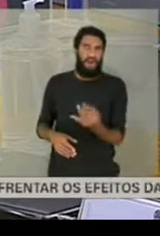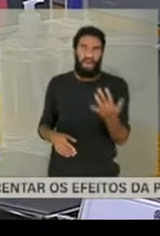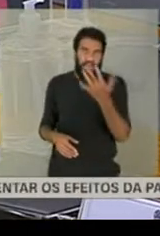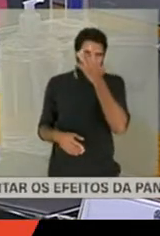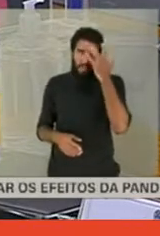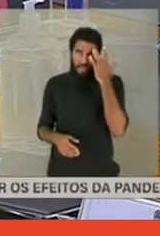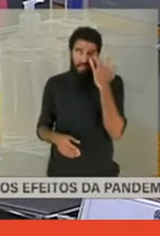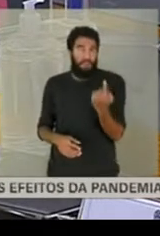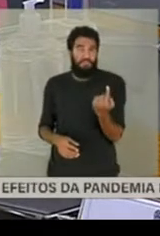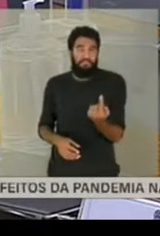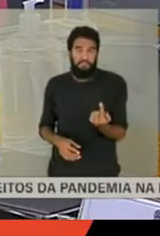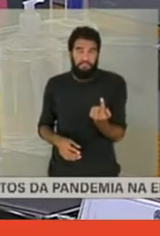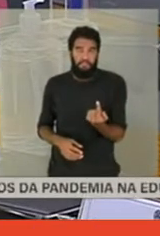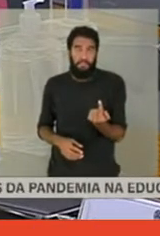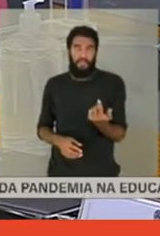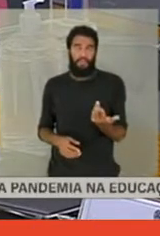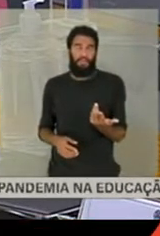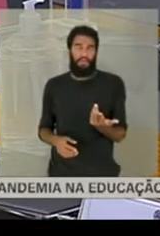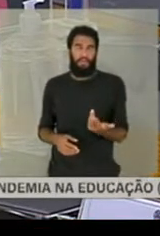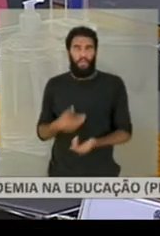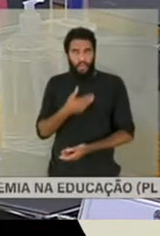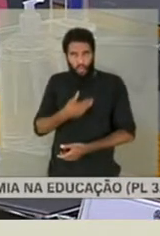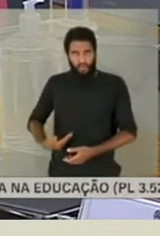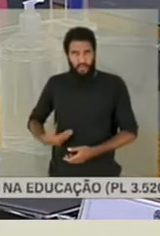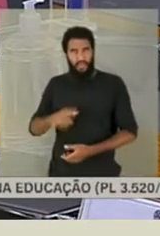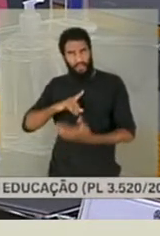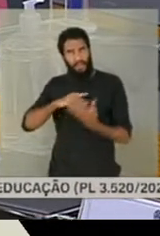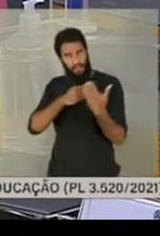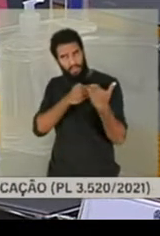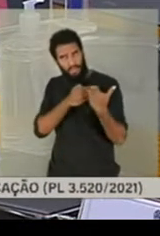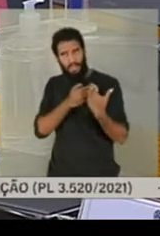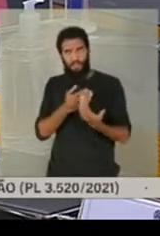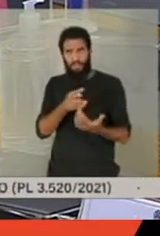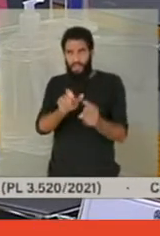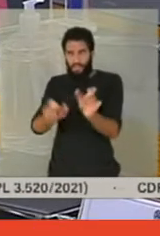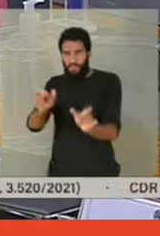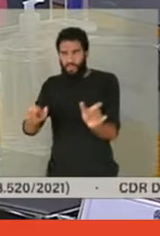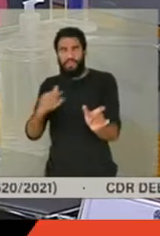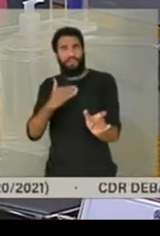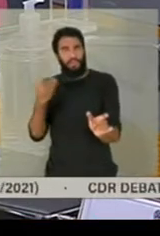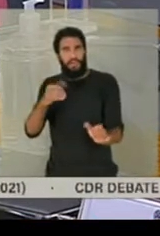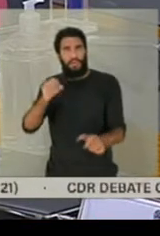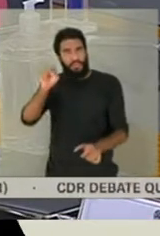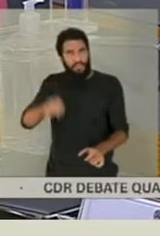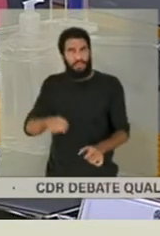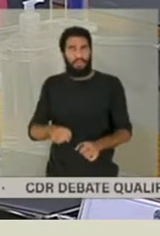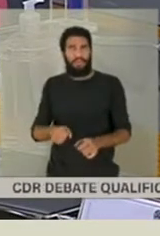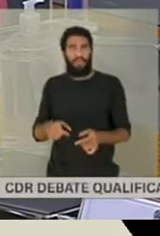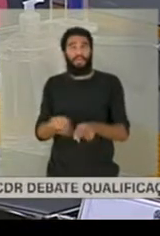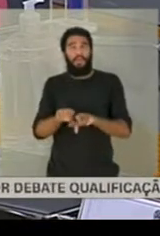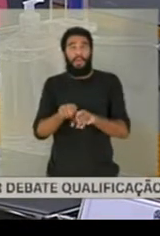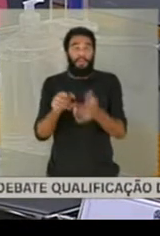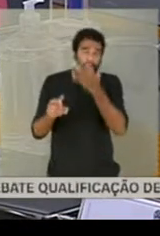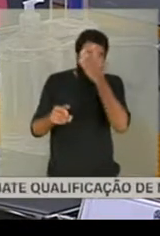Então, o governo, ele tem responsabilidade por essas vidas. Assim que tudo aconteceu,